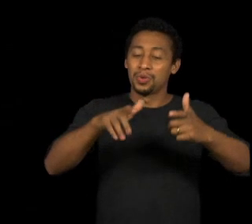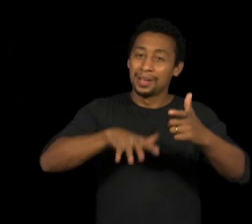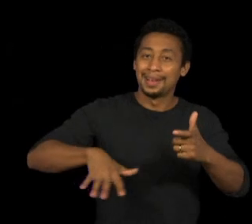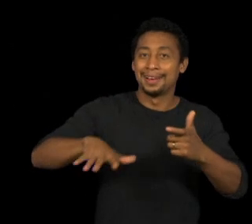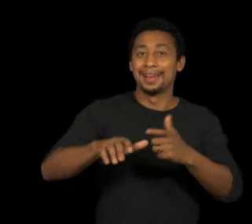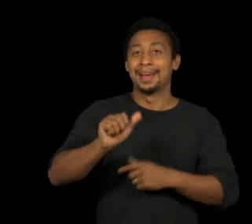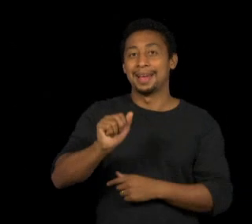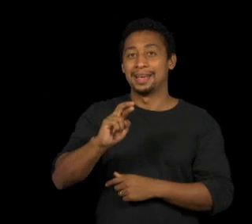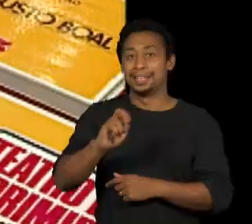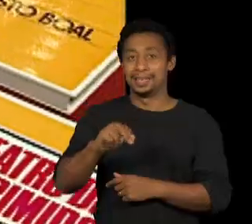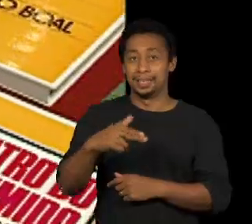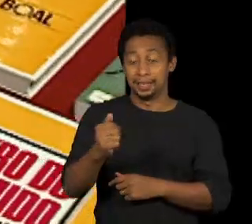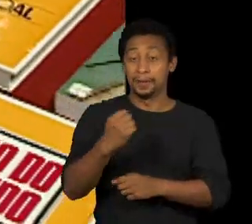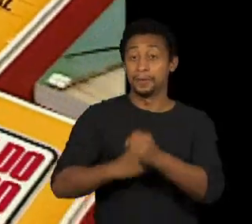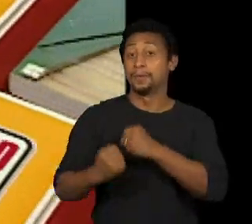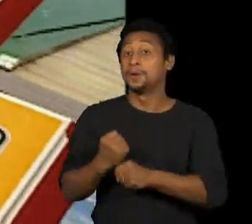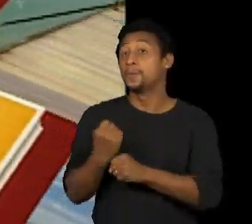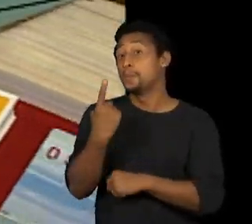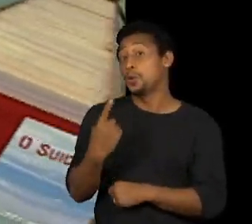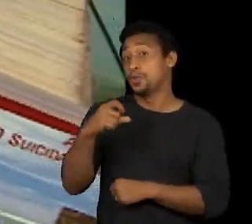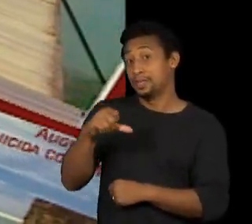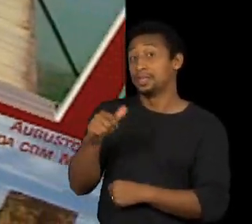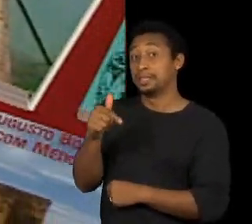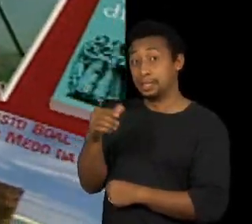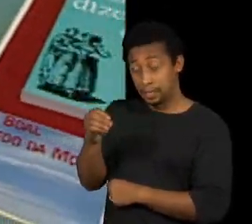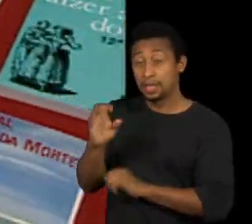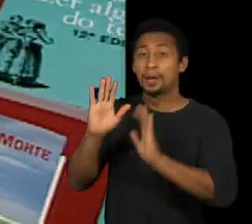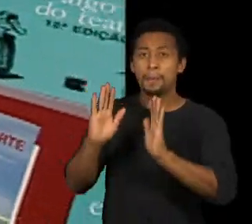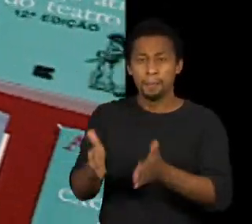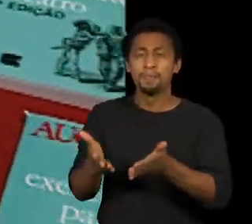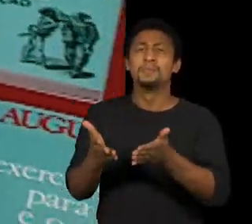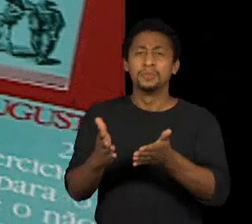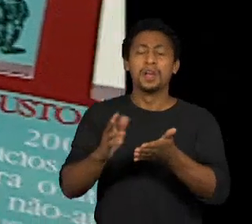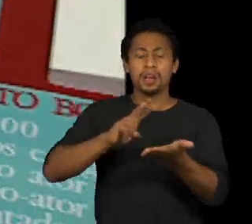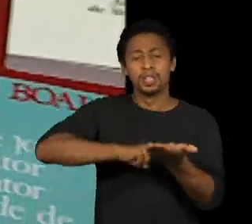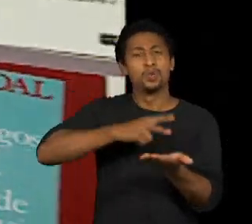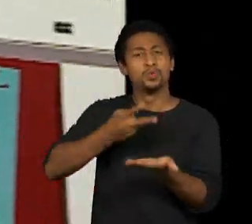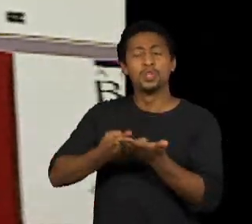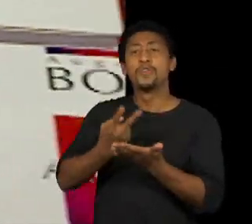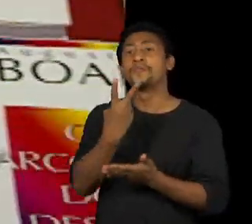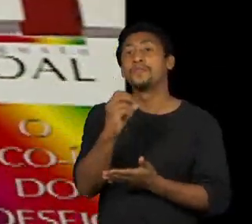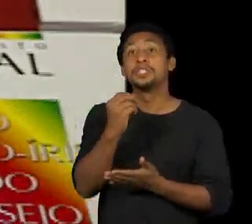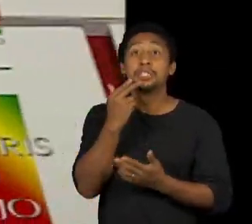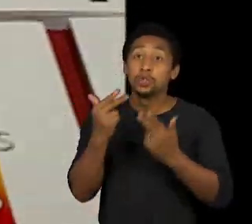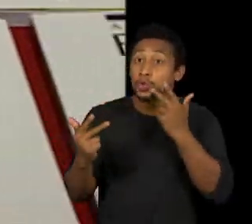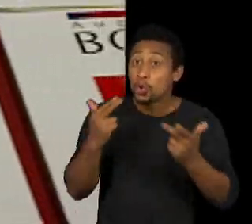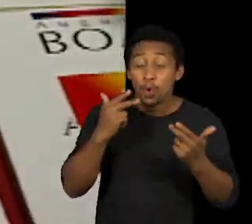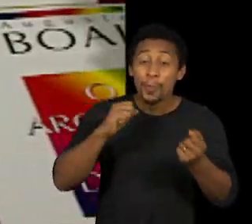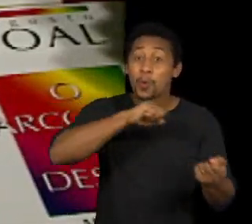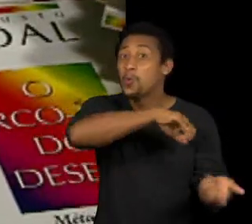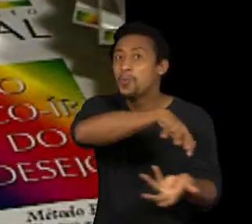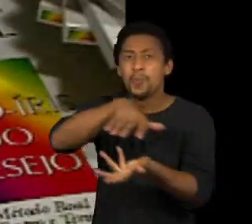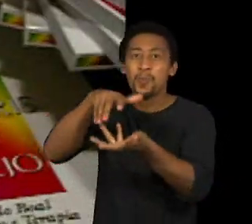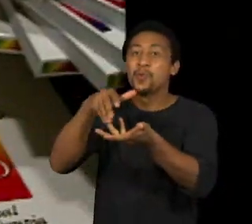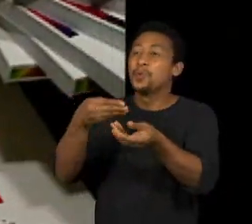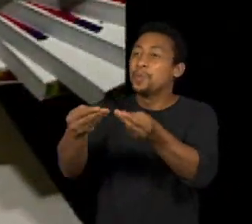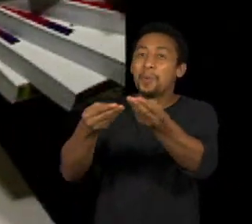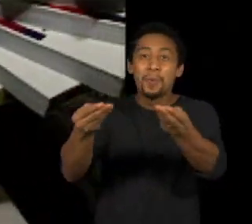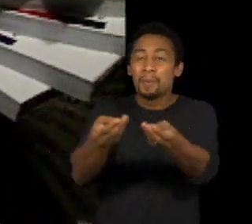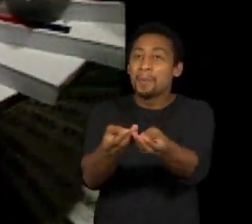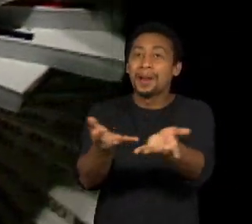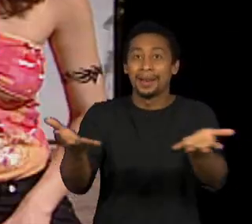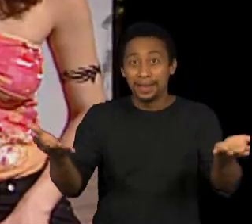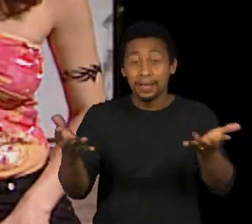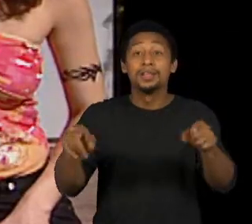de 20 idiomas, o método acabou adotado por todo o mundo, inclusive por psicanalistas para o desbloqueio de opressões